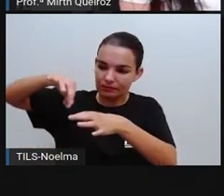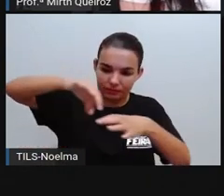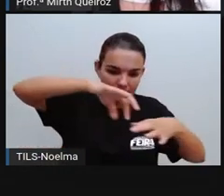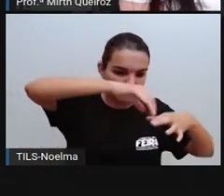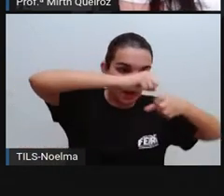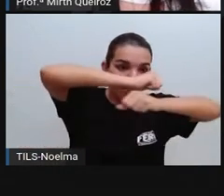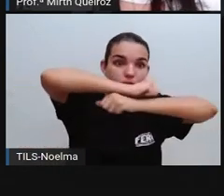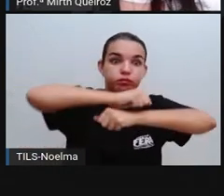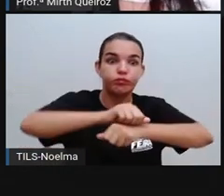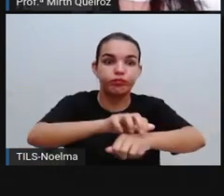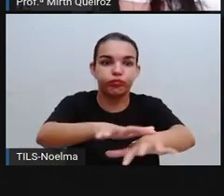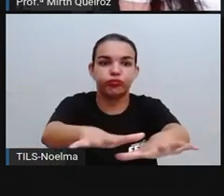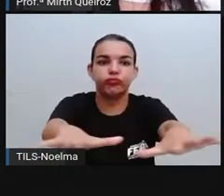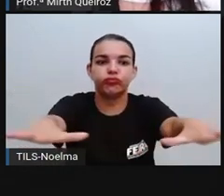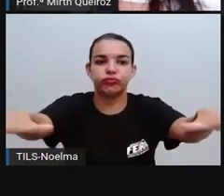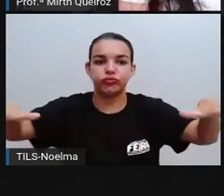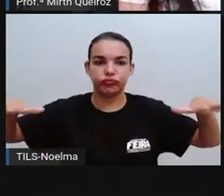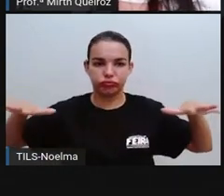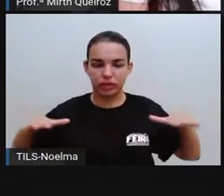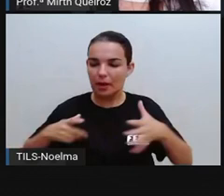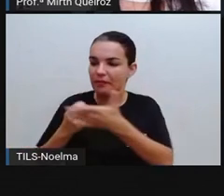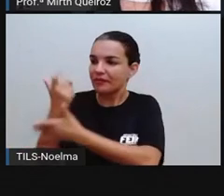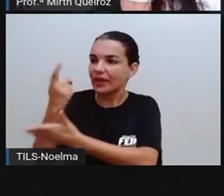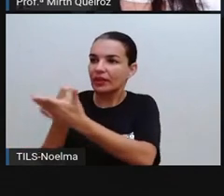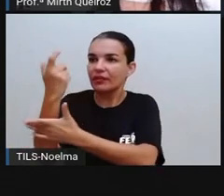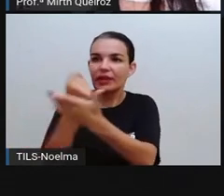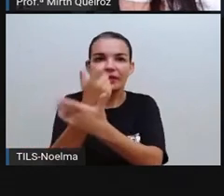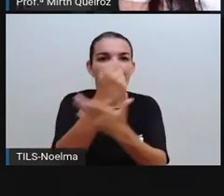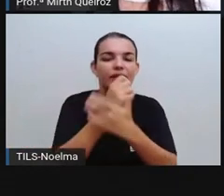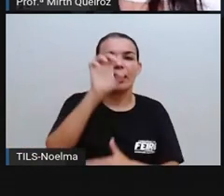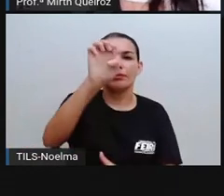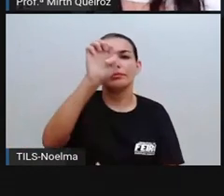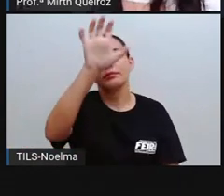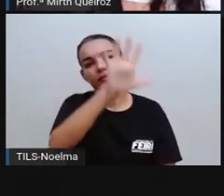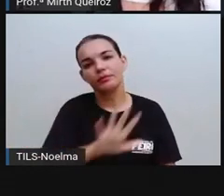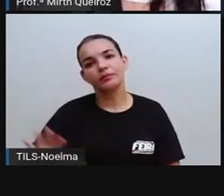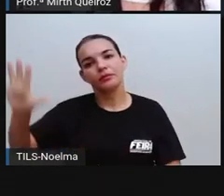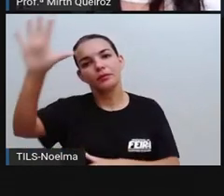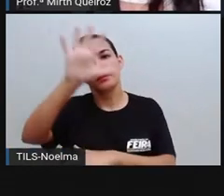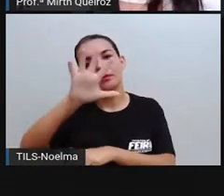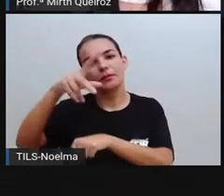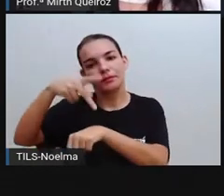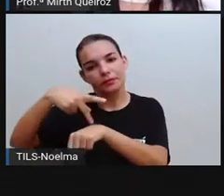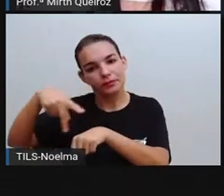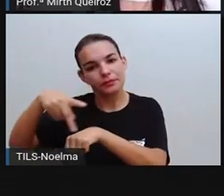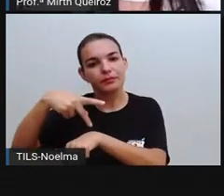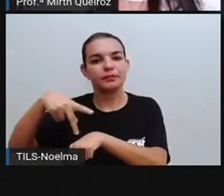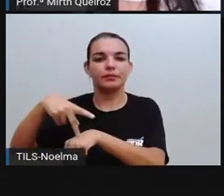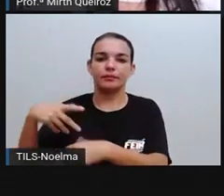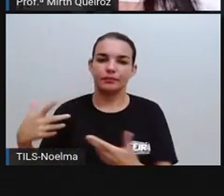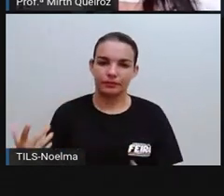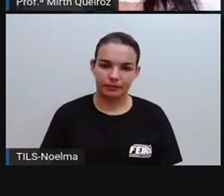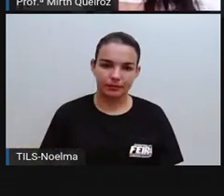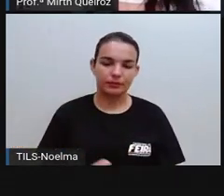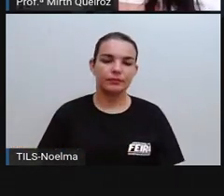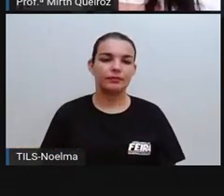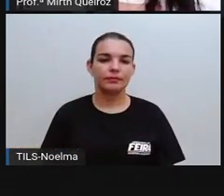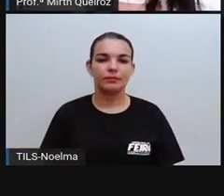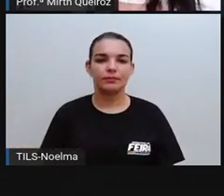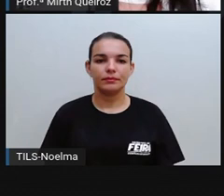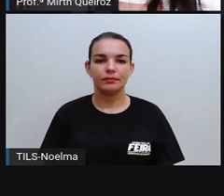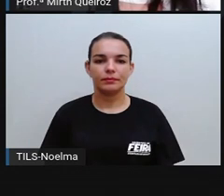plantação, cultivo aí em grande escala a fim de vender esses produtos para o mercado